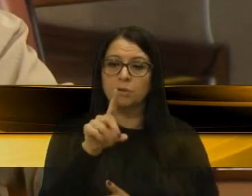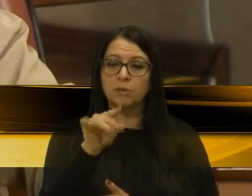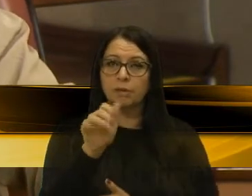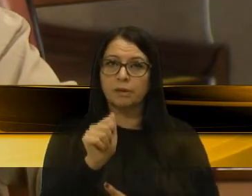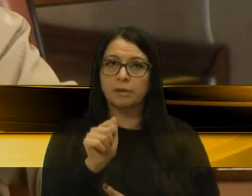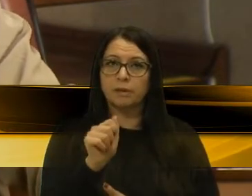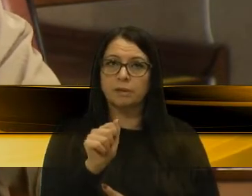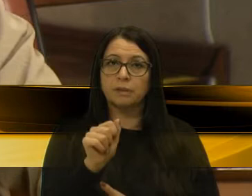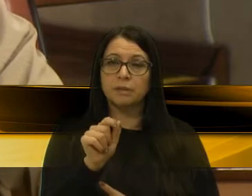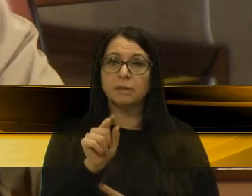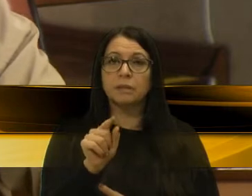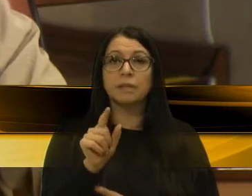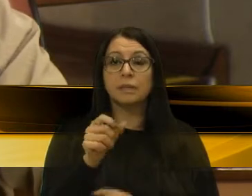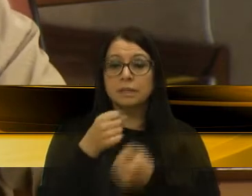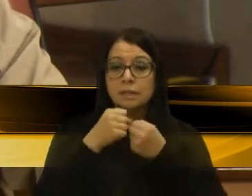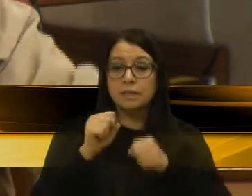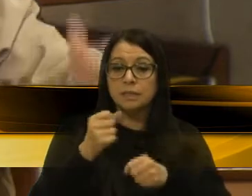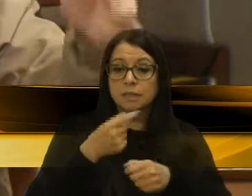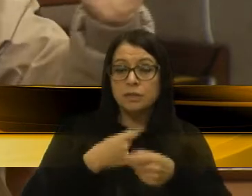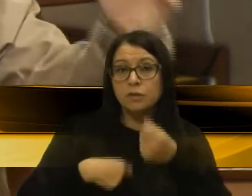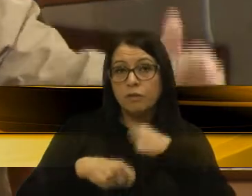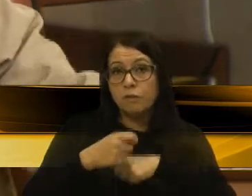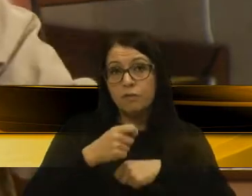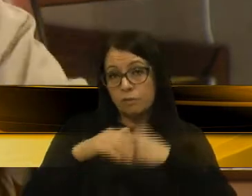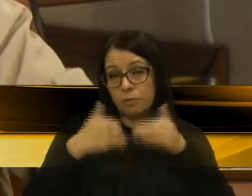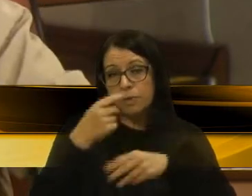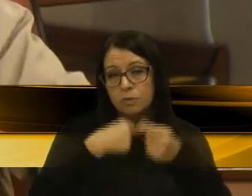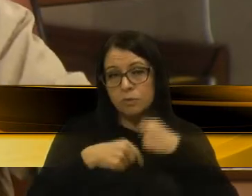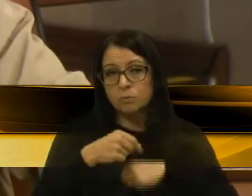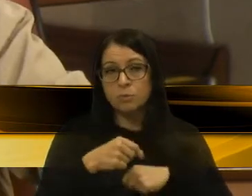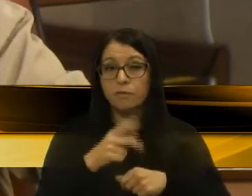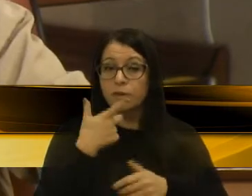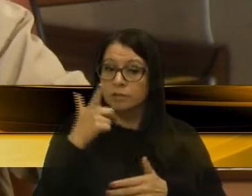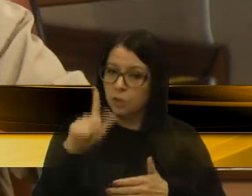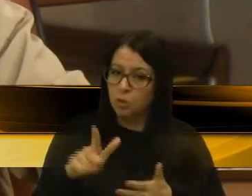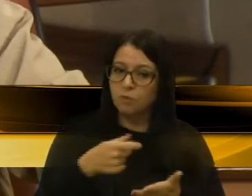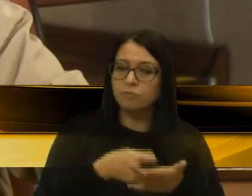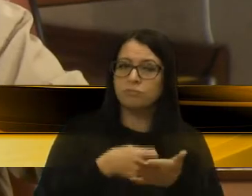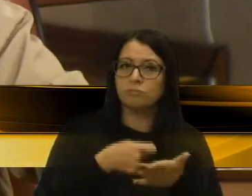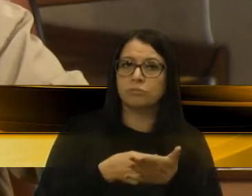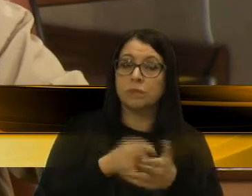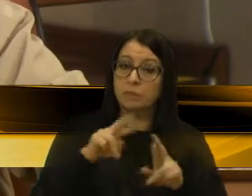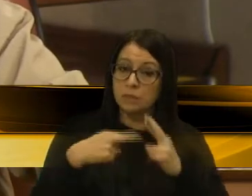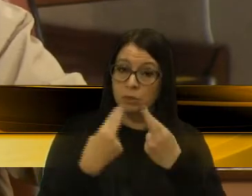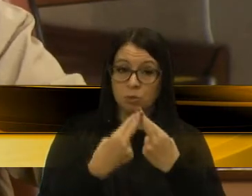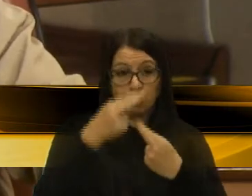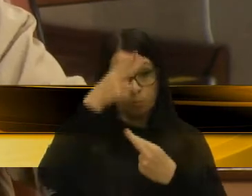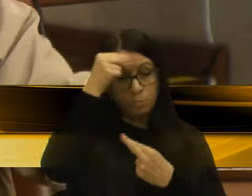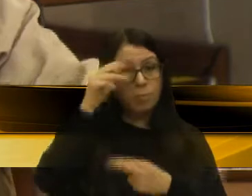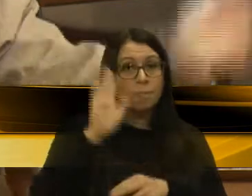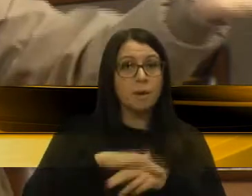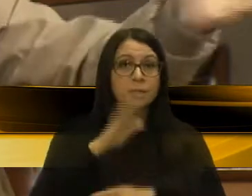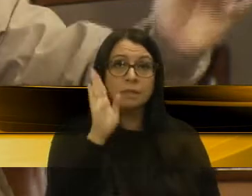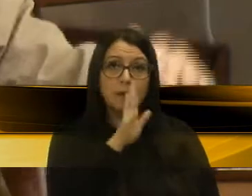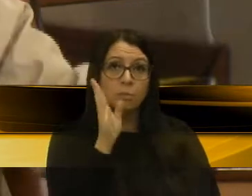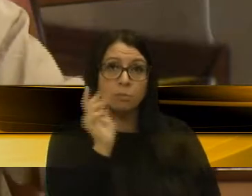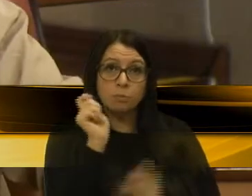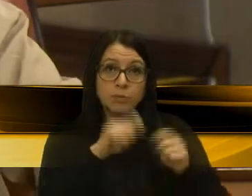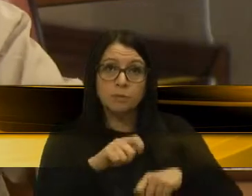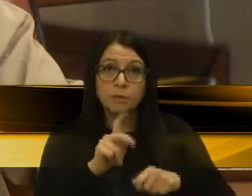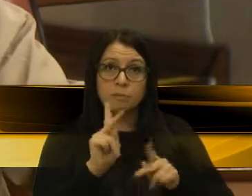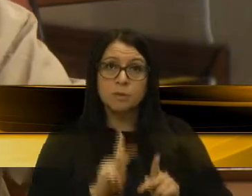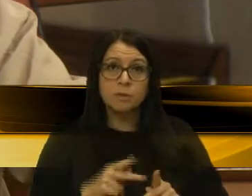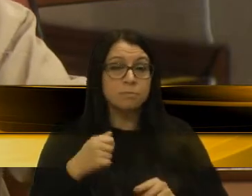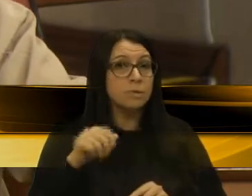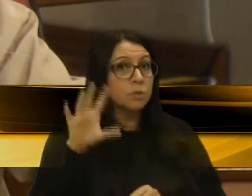Desenvolvimento Econômico. Então, faço mais uma vez a cobrança para que seja realizada essa audiência pública o quanto antes, porque essas pessoas precisam